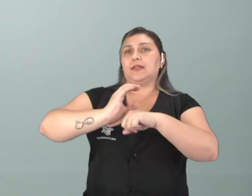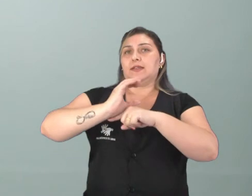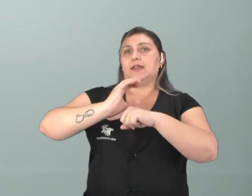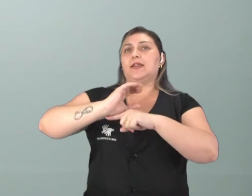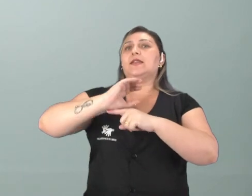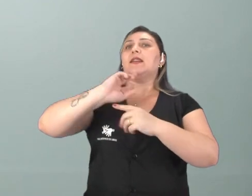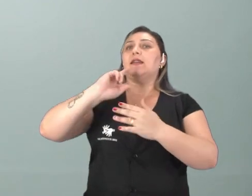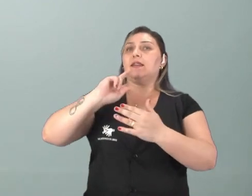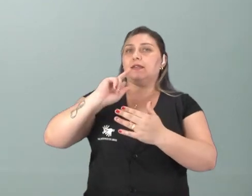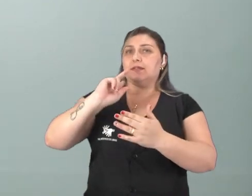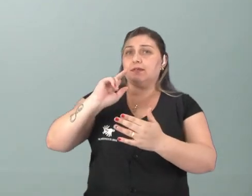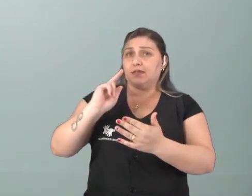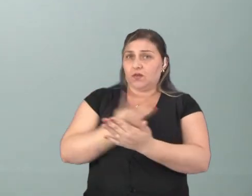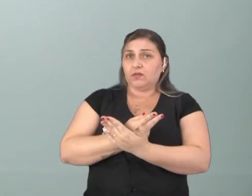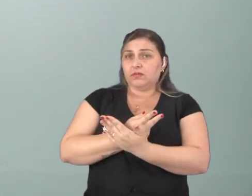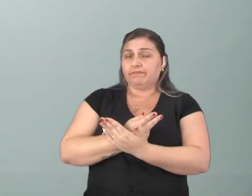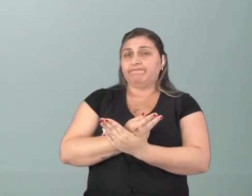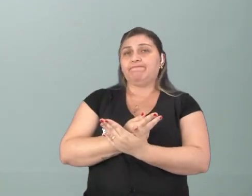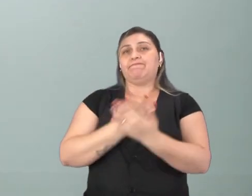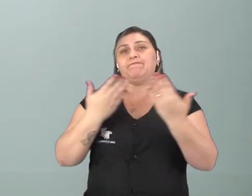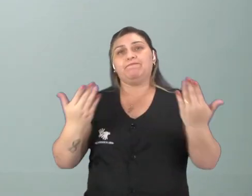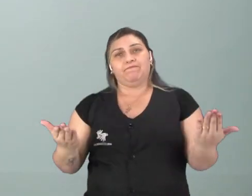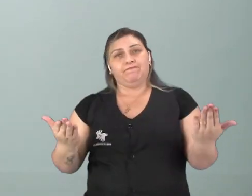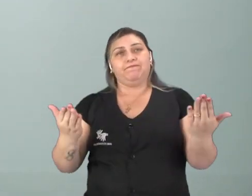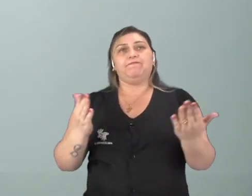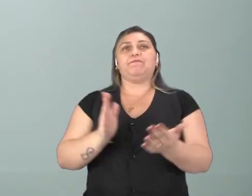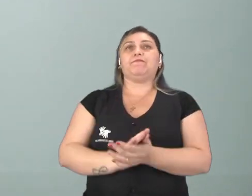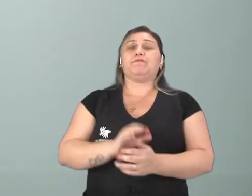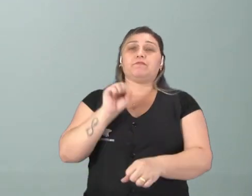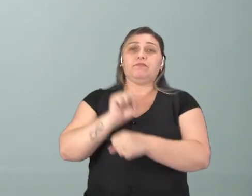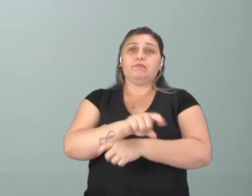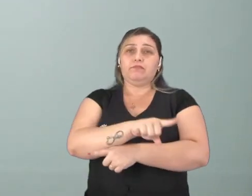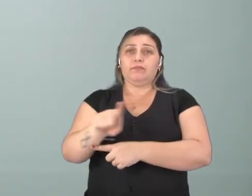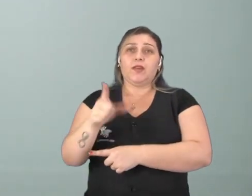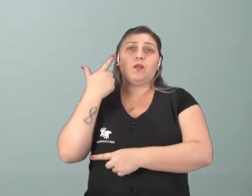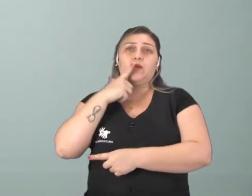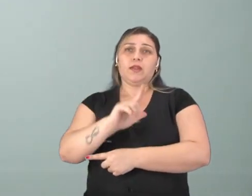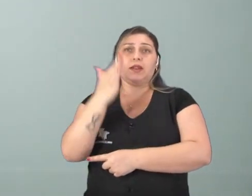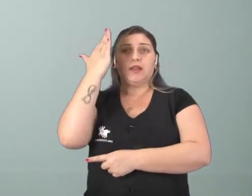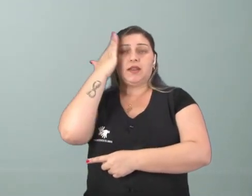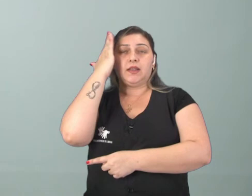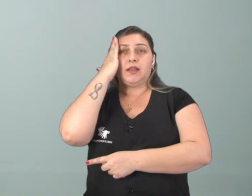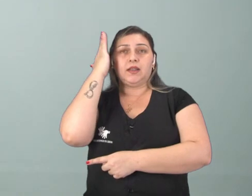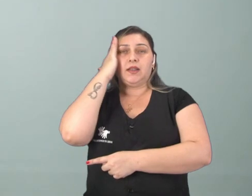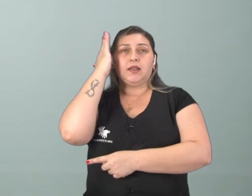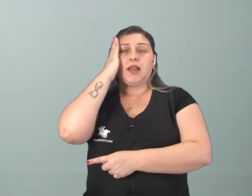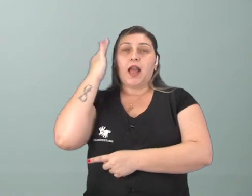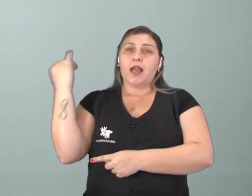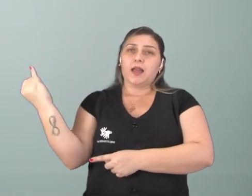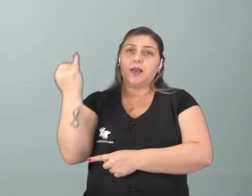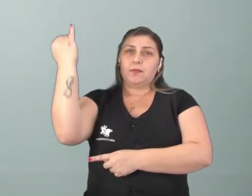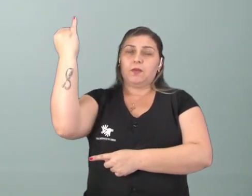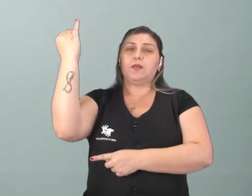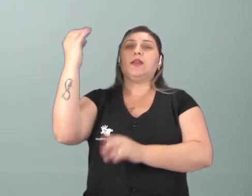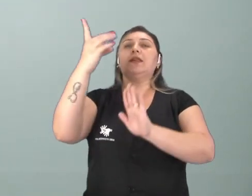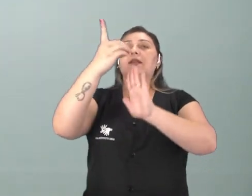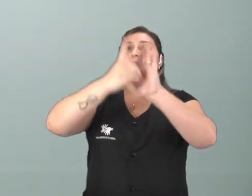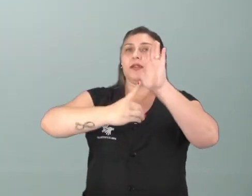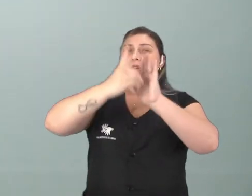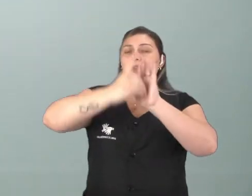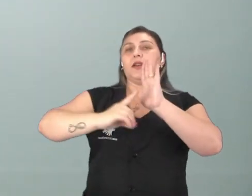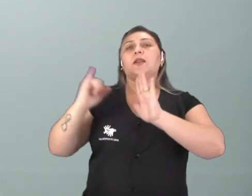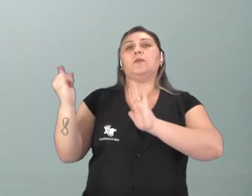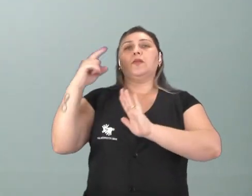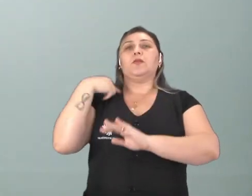incorreta. Então, galerinha, é isso. Eu espero que vocês tenham conseguido compreender a importância dessa Declaração e a